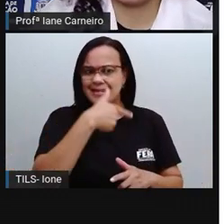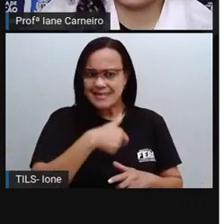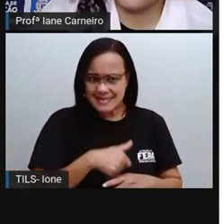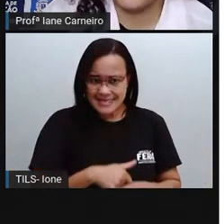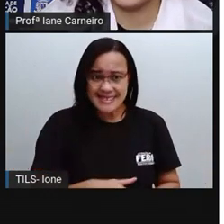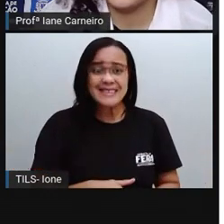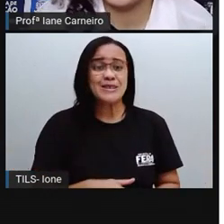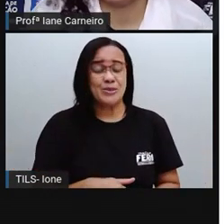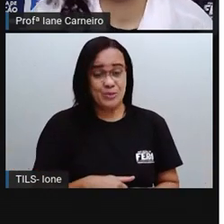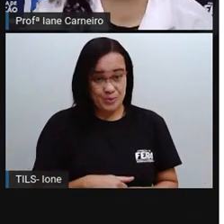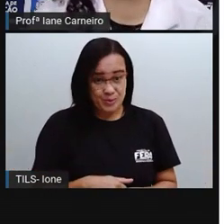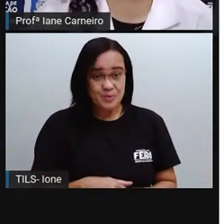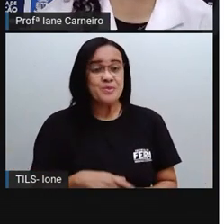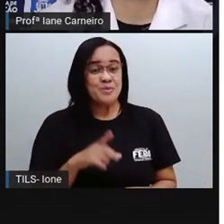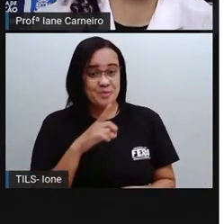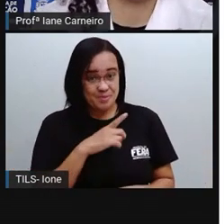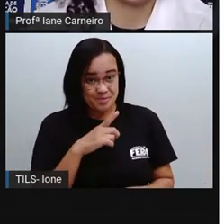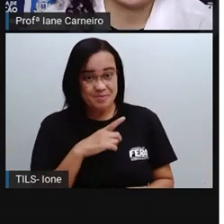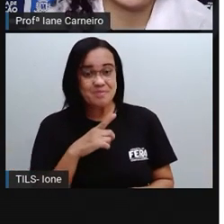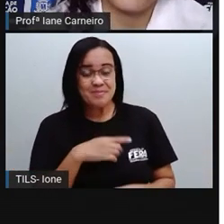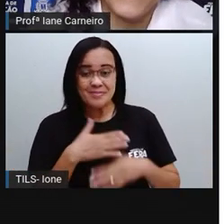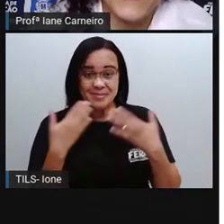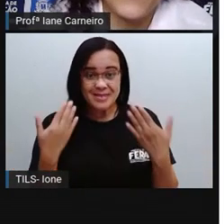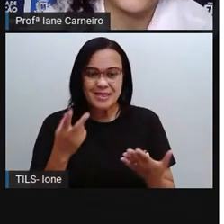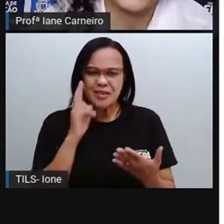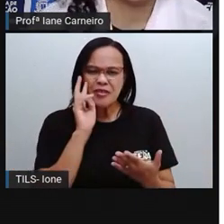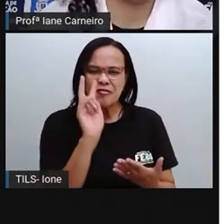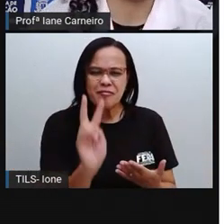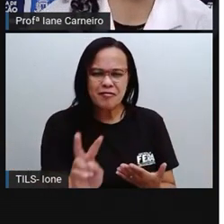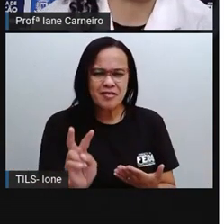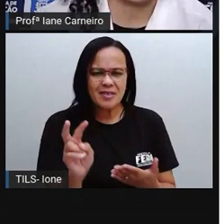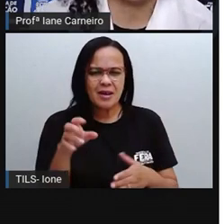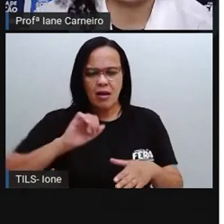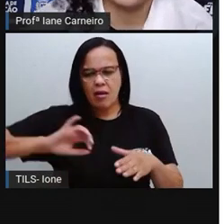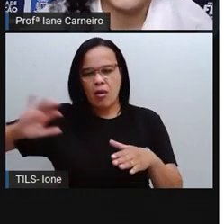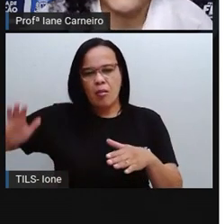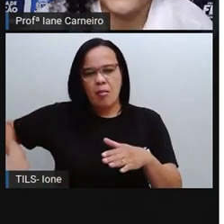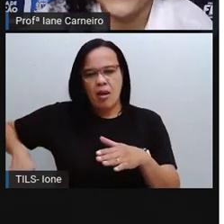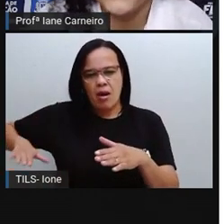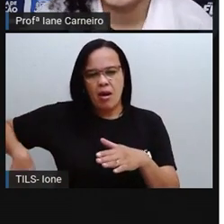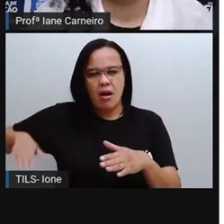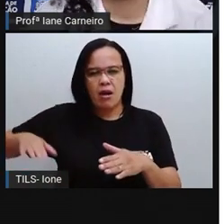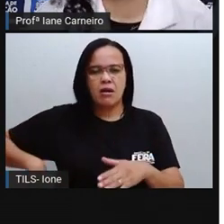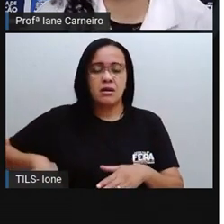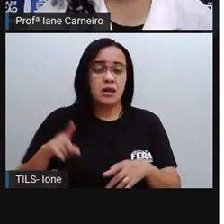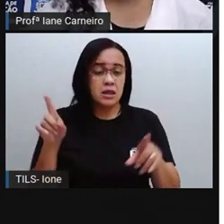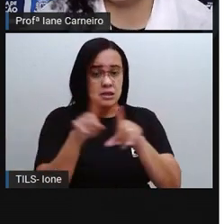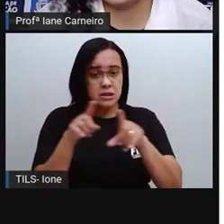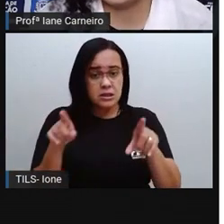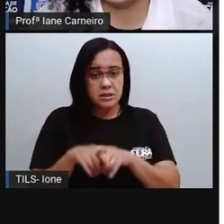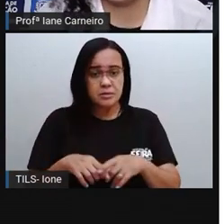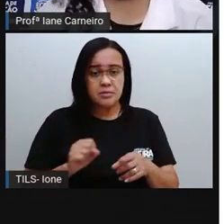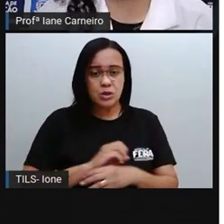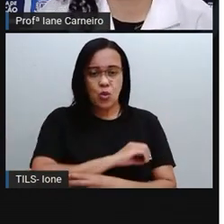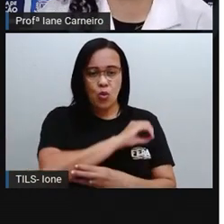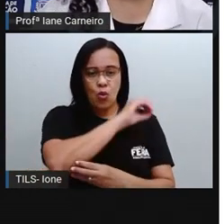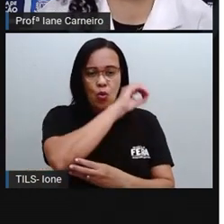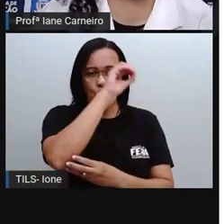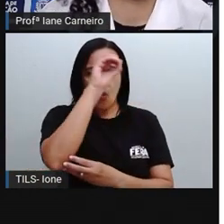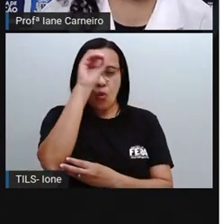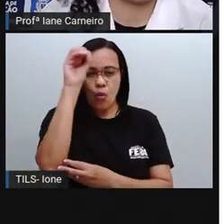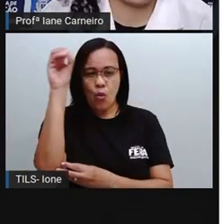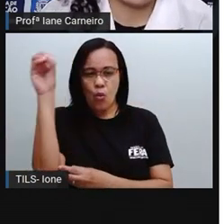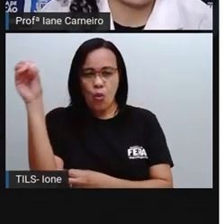De João Pessoa, né? Então, a gente vê essa praia como é lindíssima. E lá tem o pôr do sol lindíssimo, né? Que é